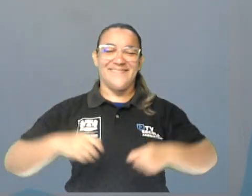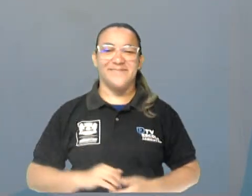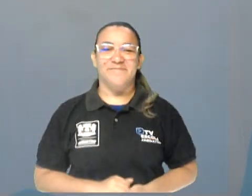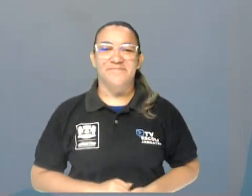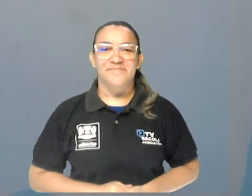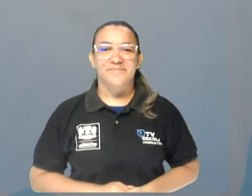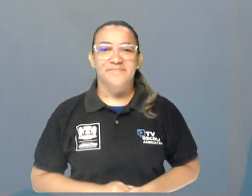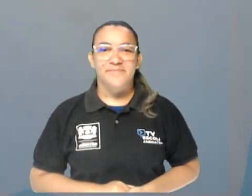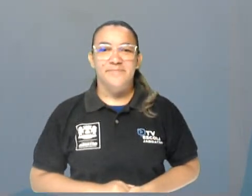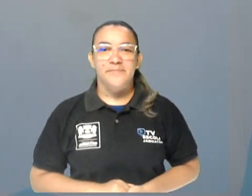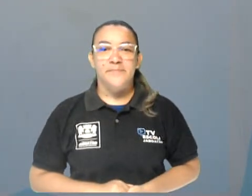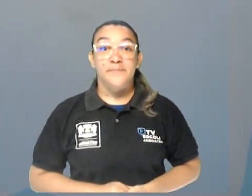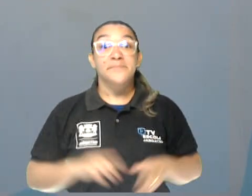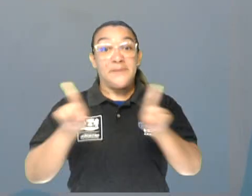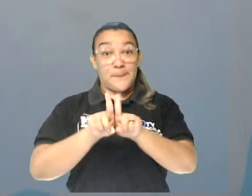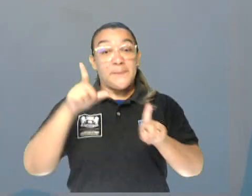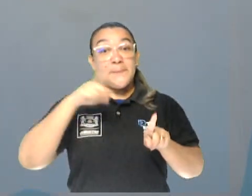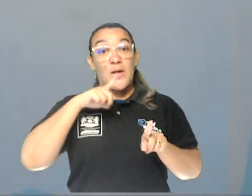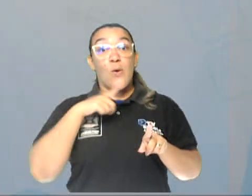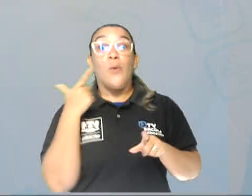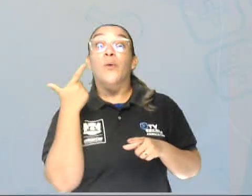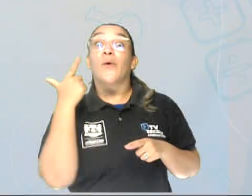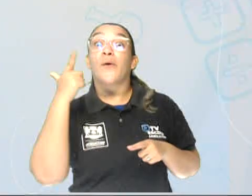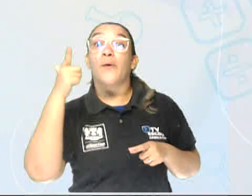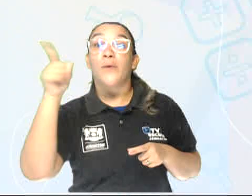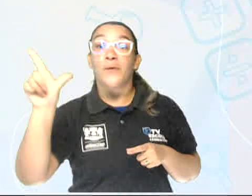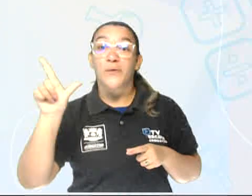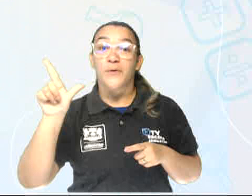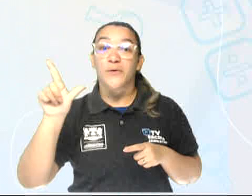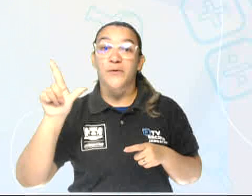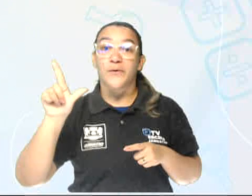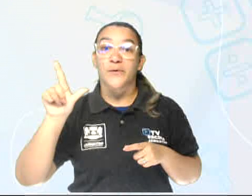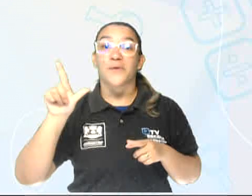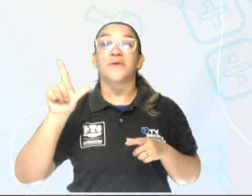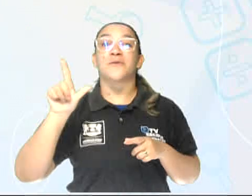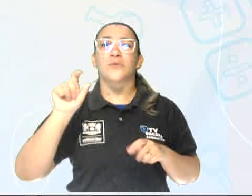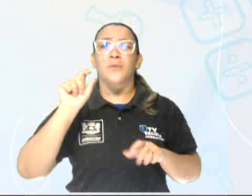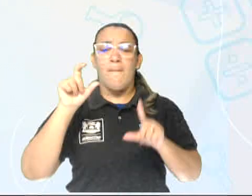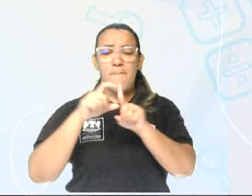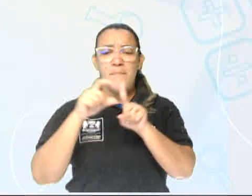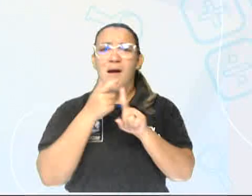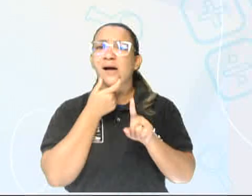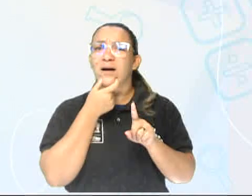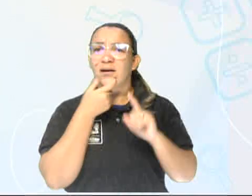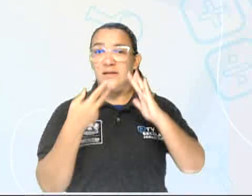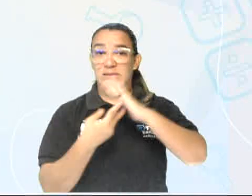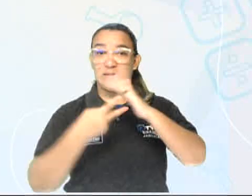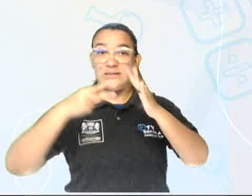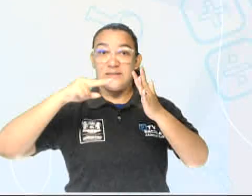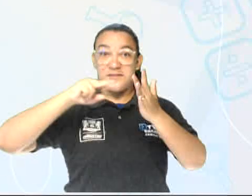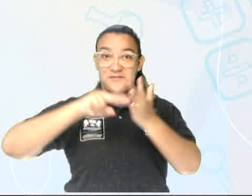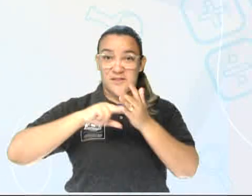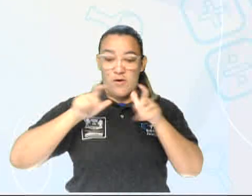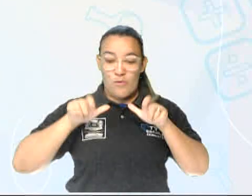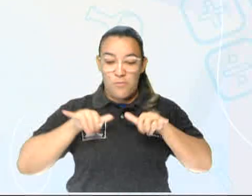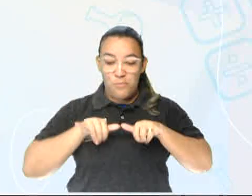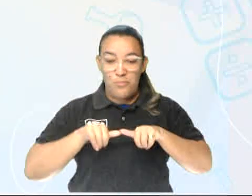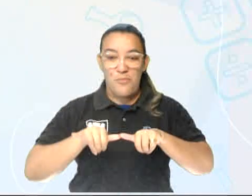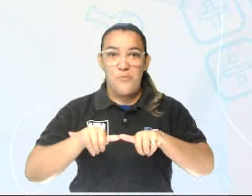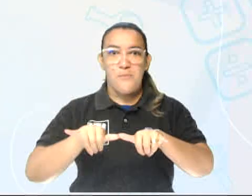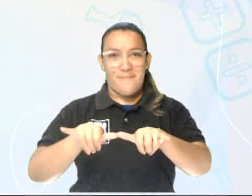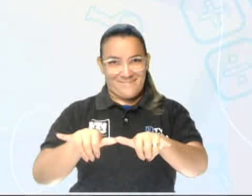Além da Backery, a gente também tem Grocery Store, né? Que é o nosso mercadinho.